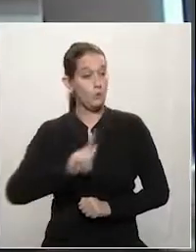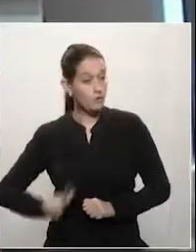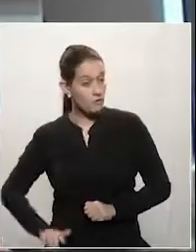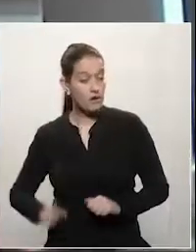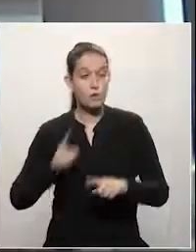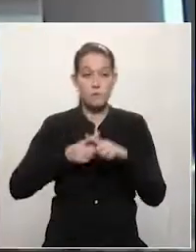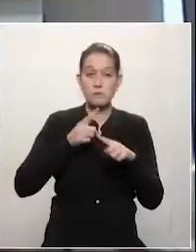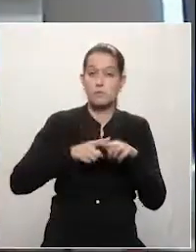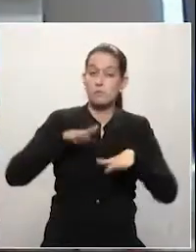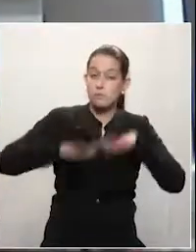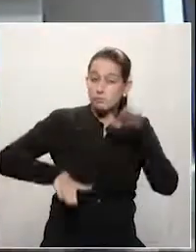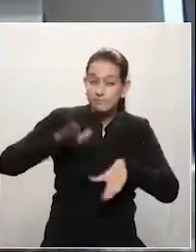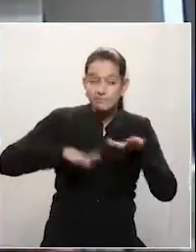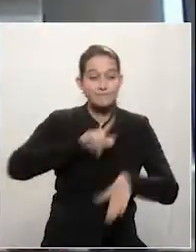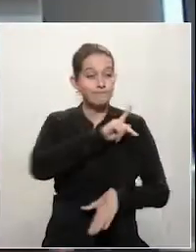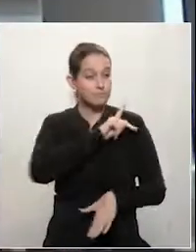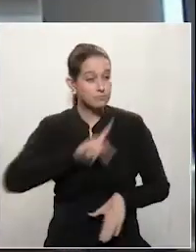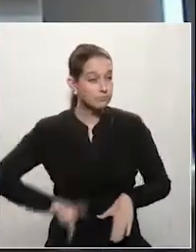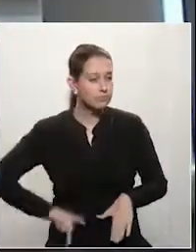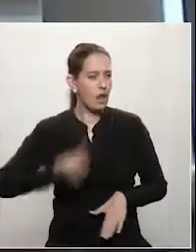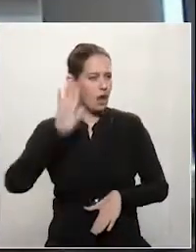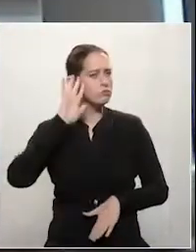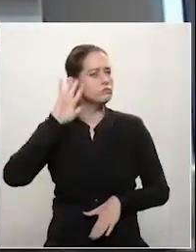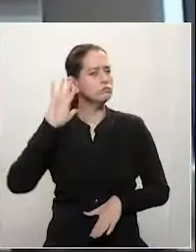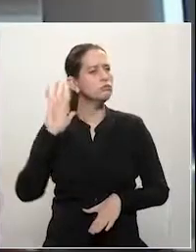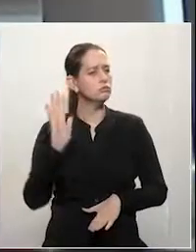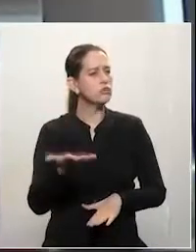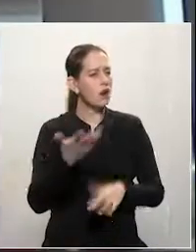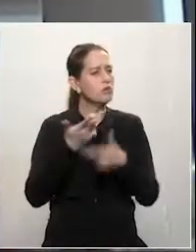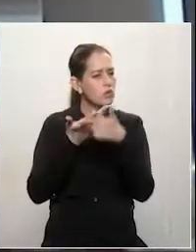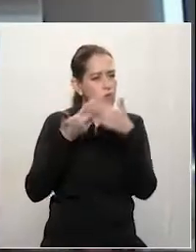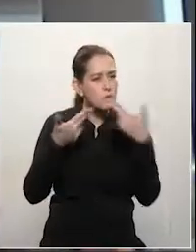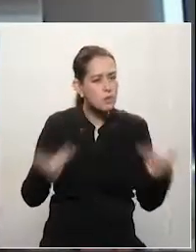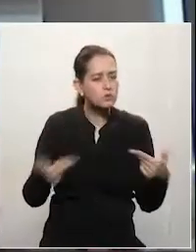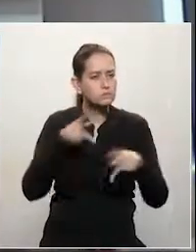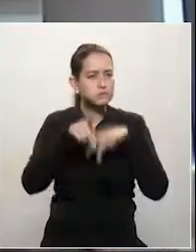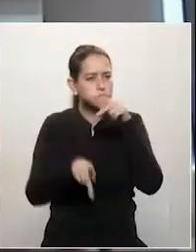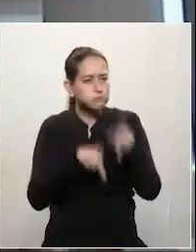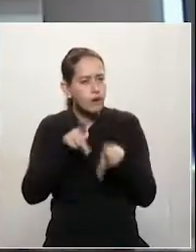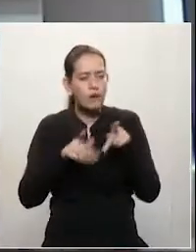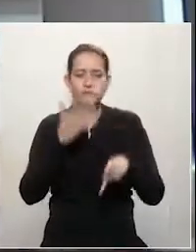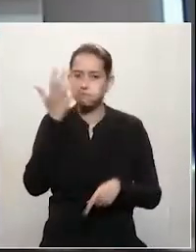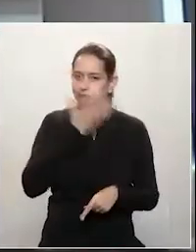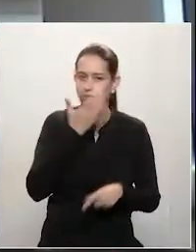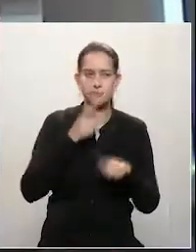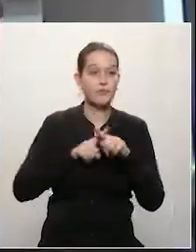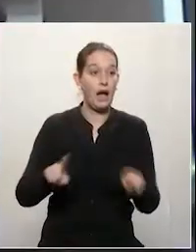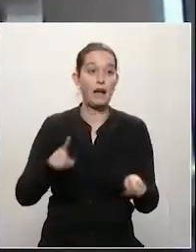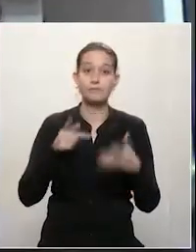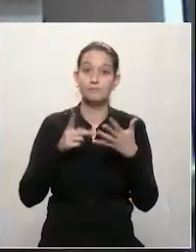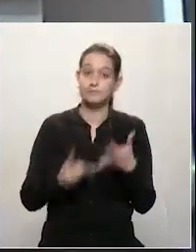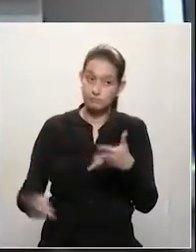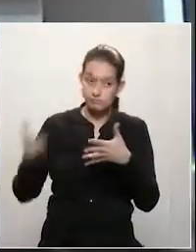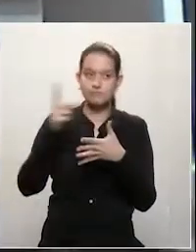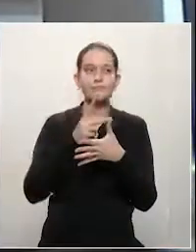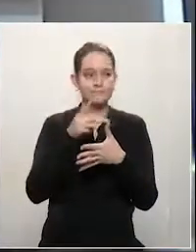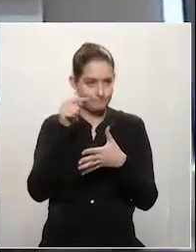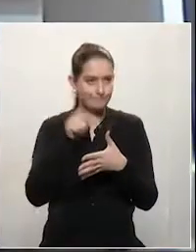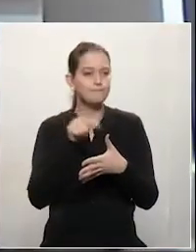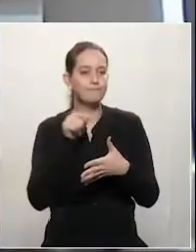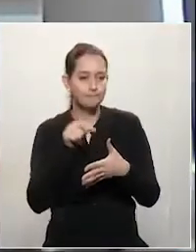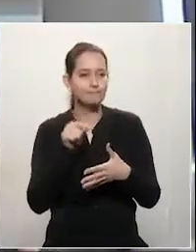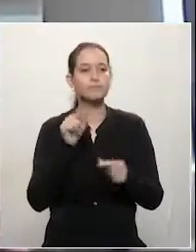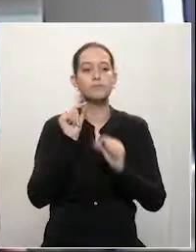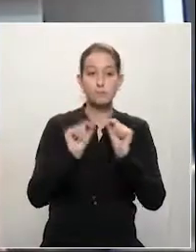agrada a maioria das pessoas, o governo tem que estabelecer prioridades, o governo tem que trabalhar com agora e com para